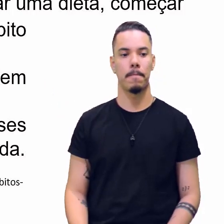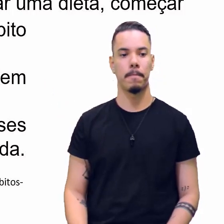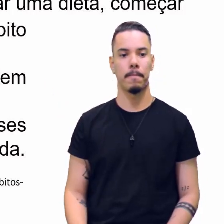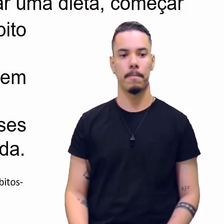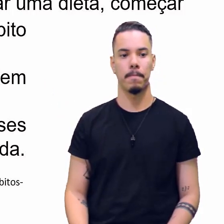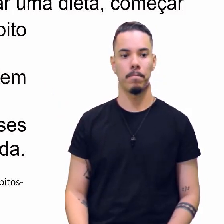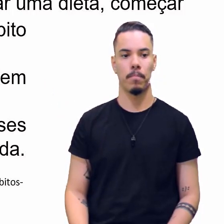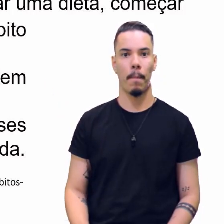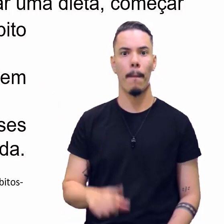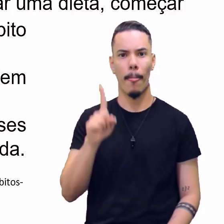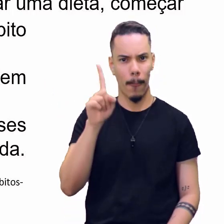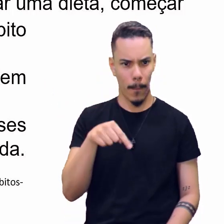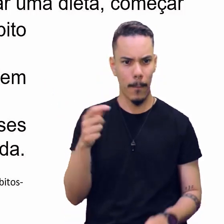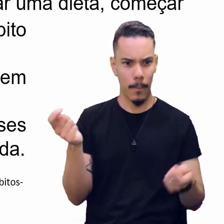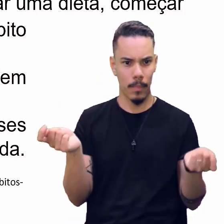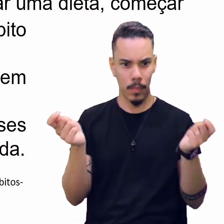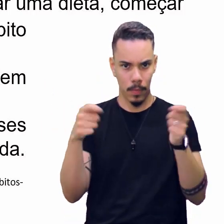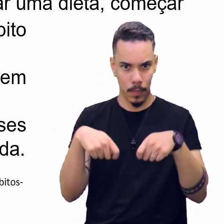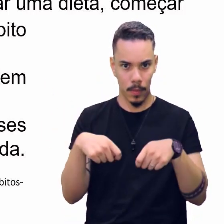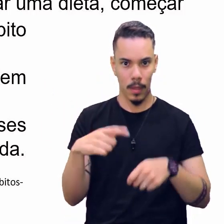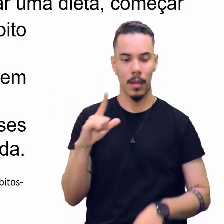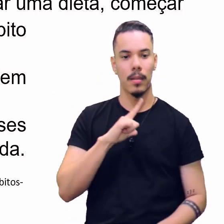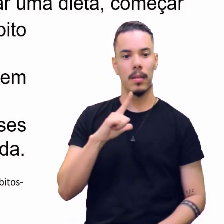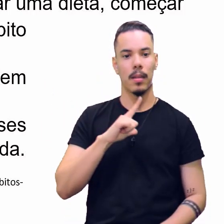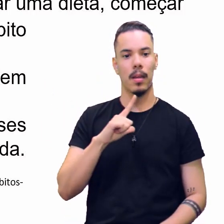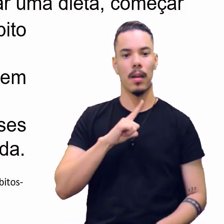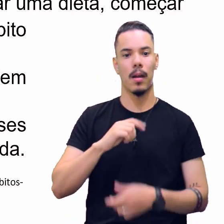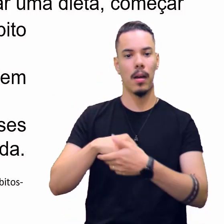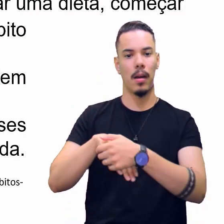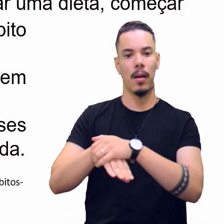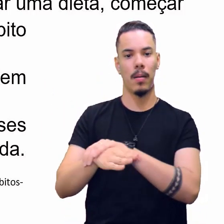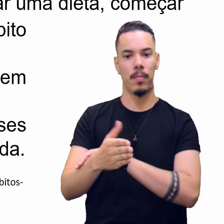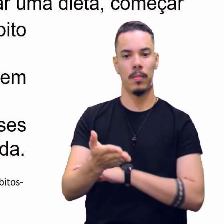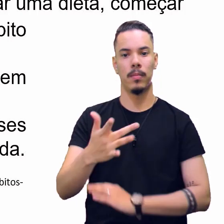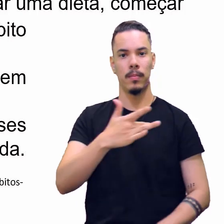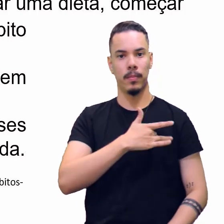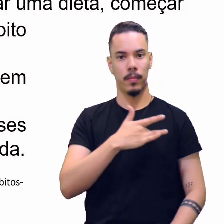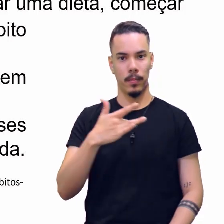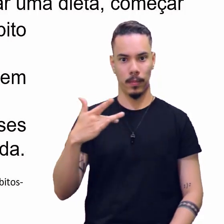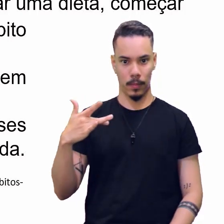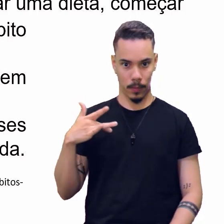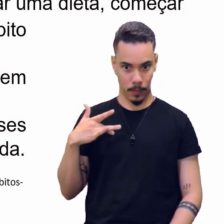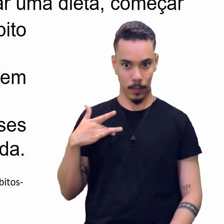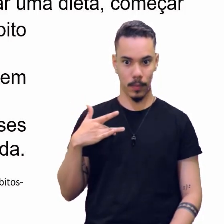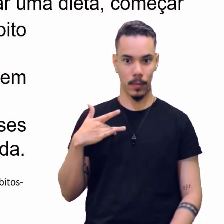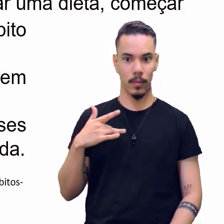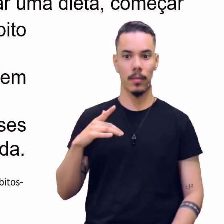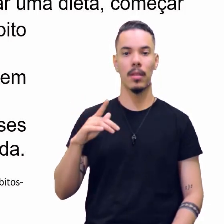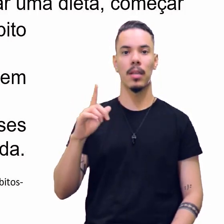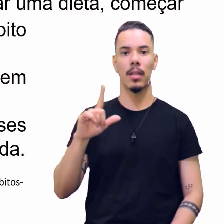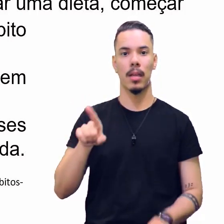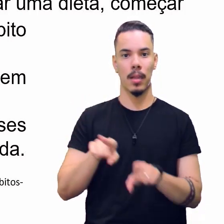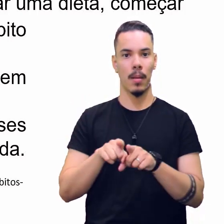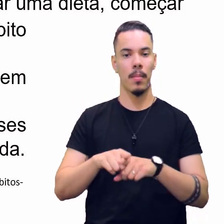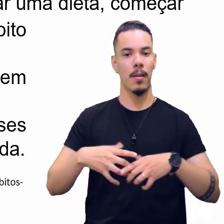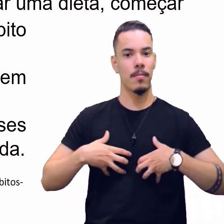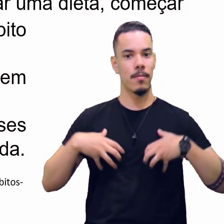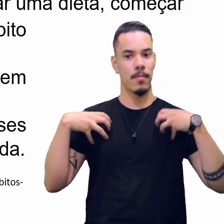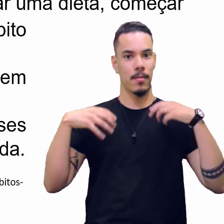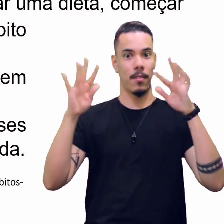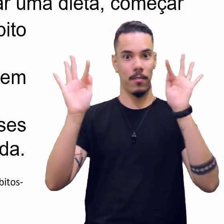É possível ter hábitos saudáveis e ser mais feliz sem